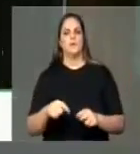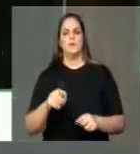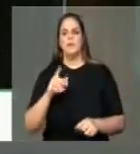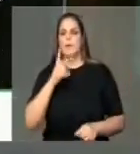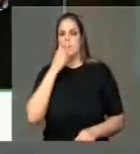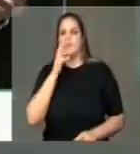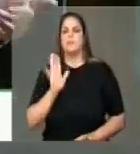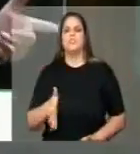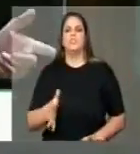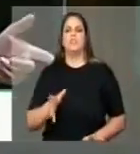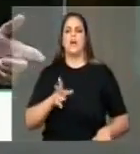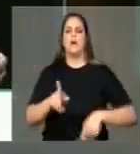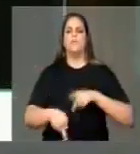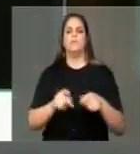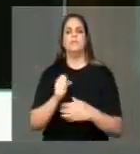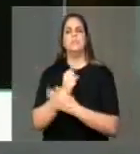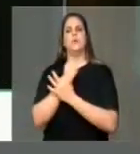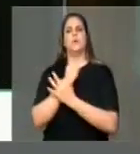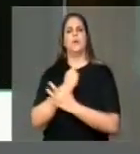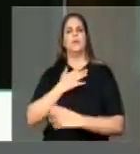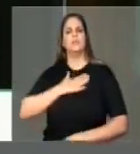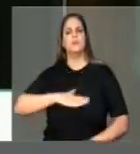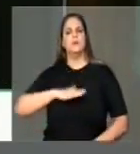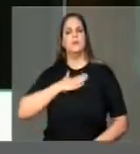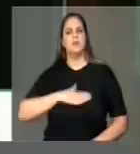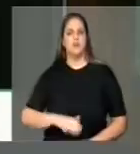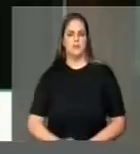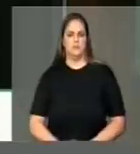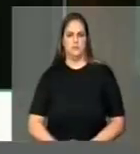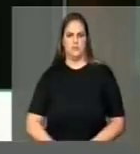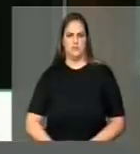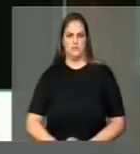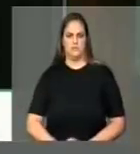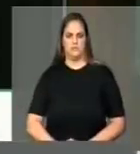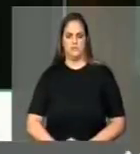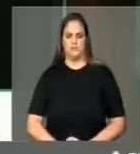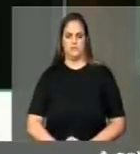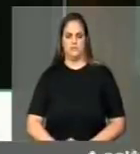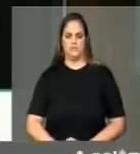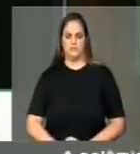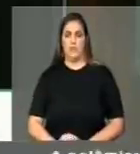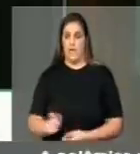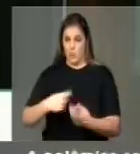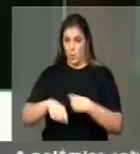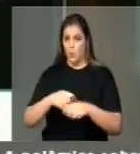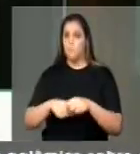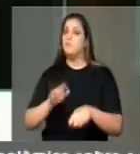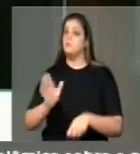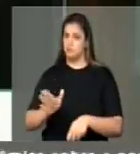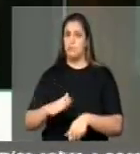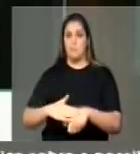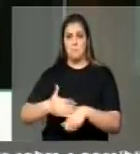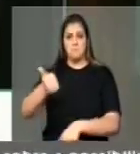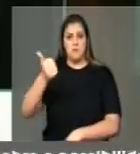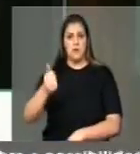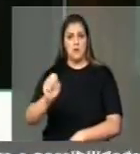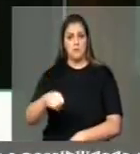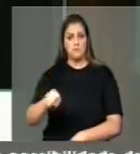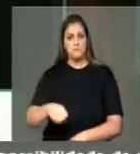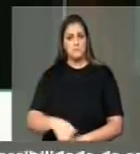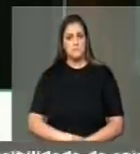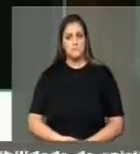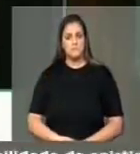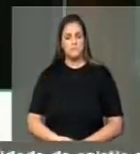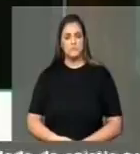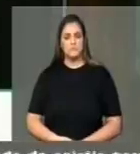deu uma segurança, e a nossa economia, de um modo geral, já começou a melhorar,